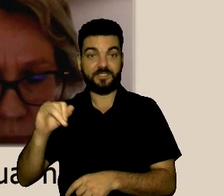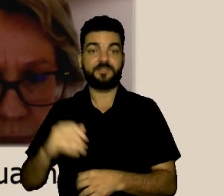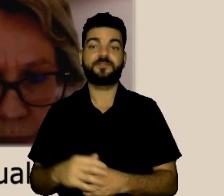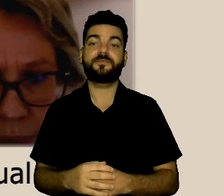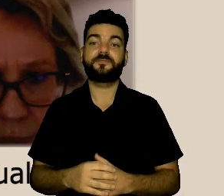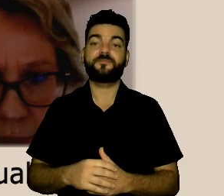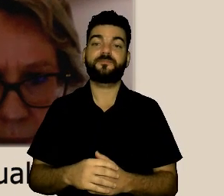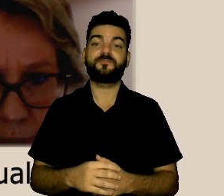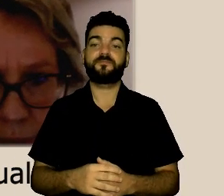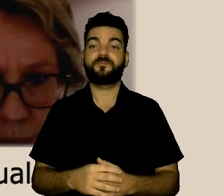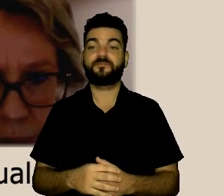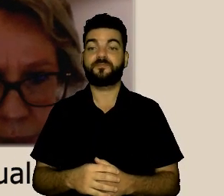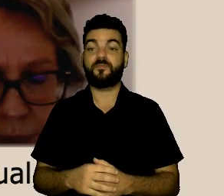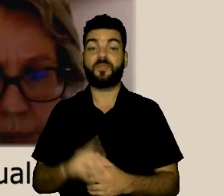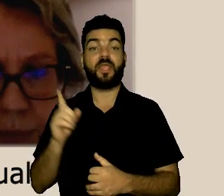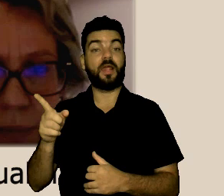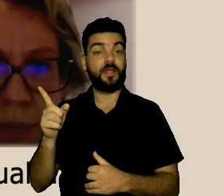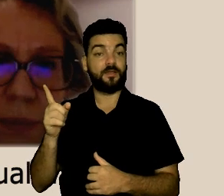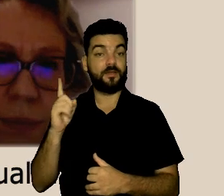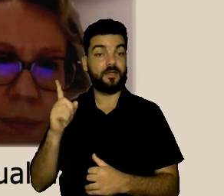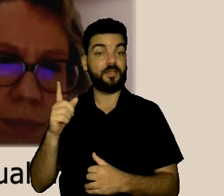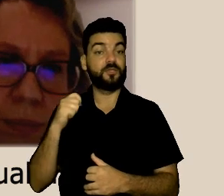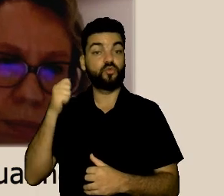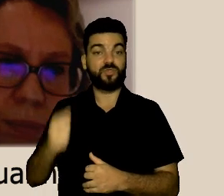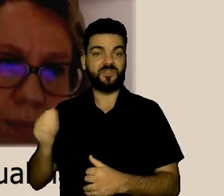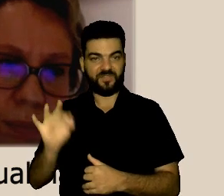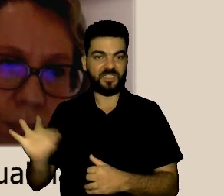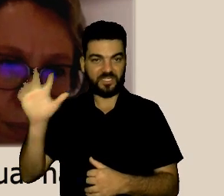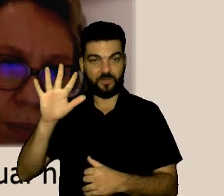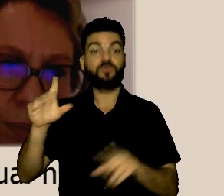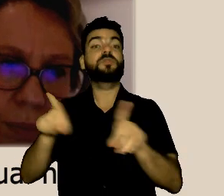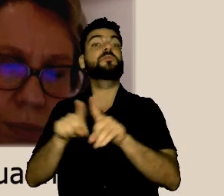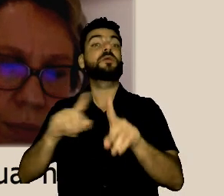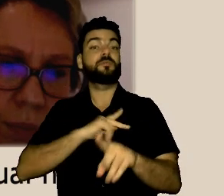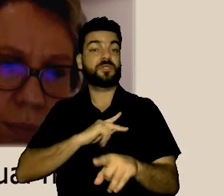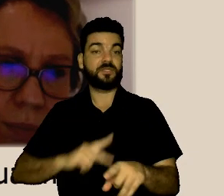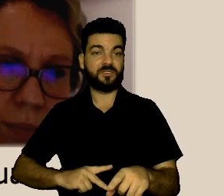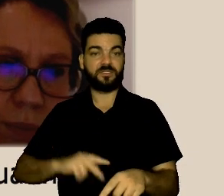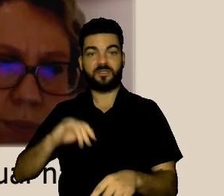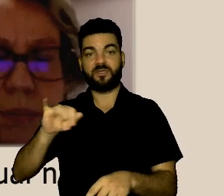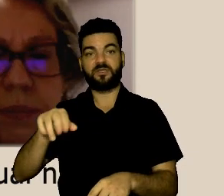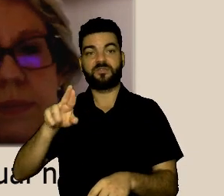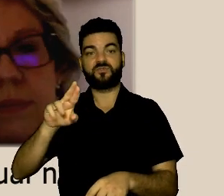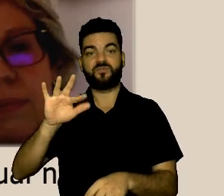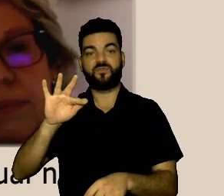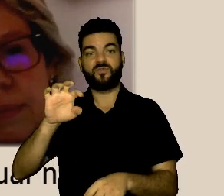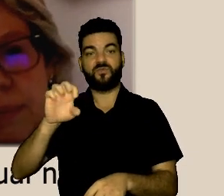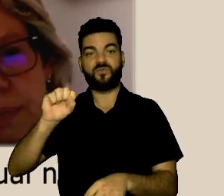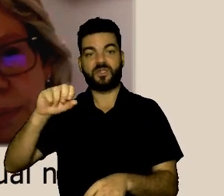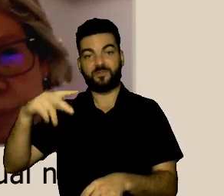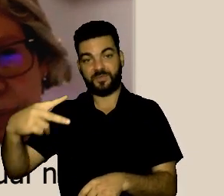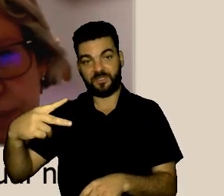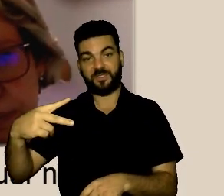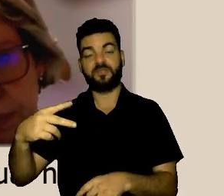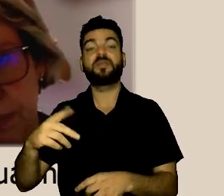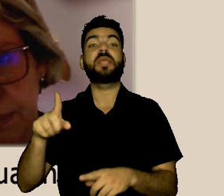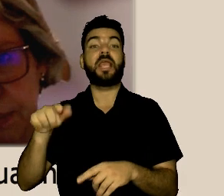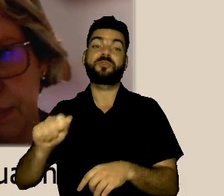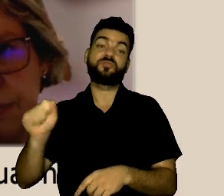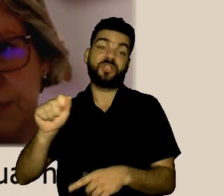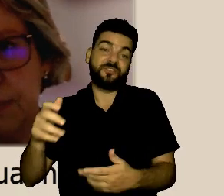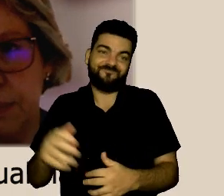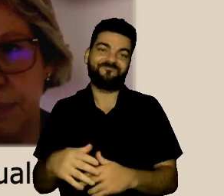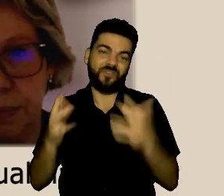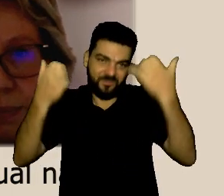presidente da AJUFESP, da nossa associação, como já mencionei. E da doutora Monique Marquiole